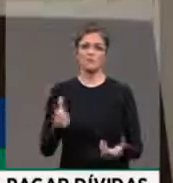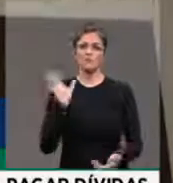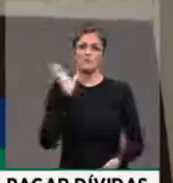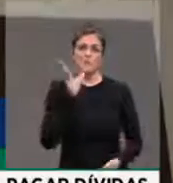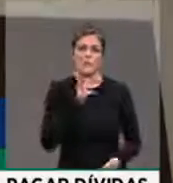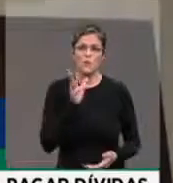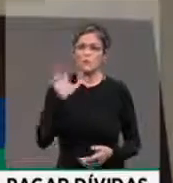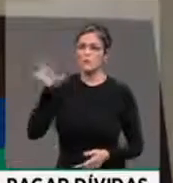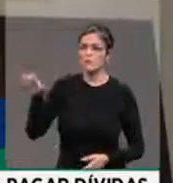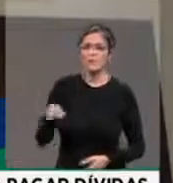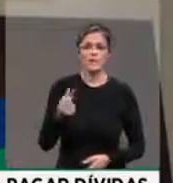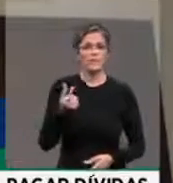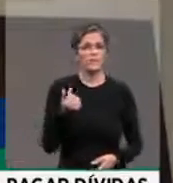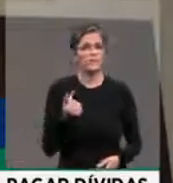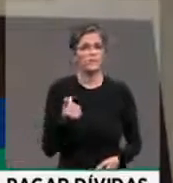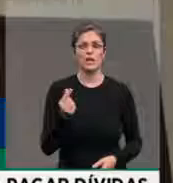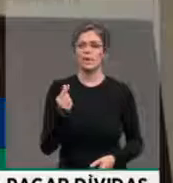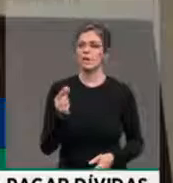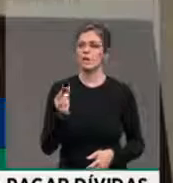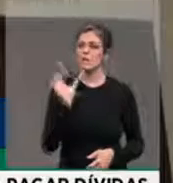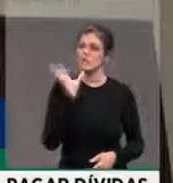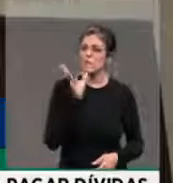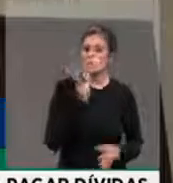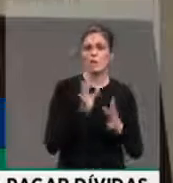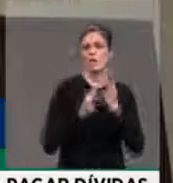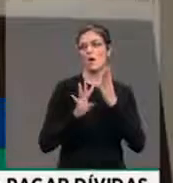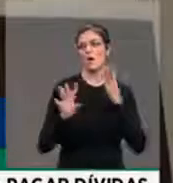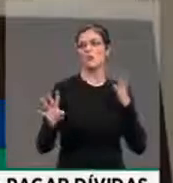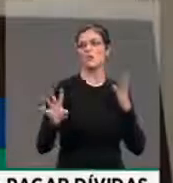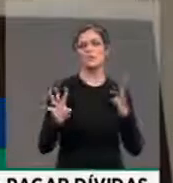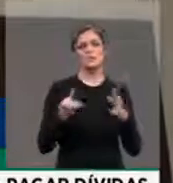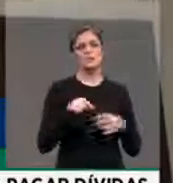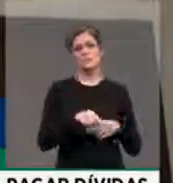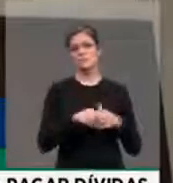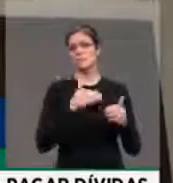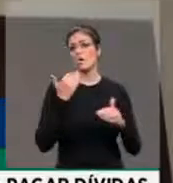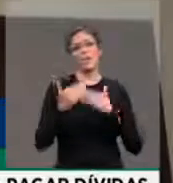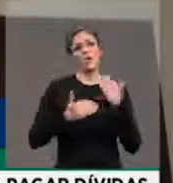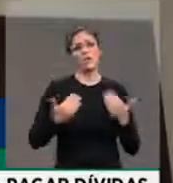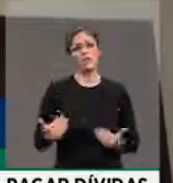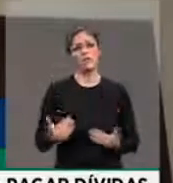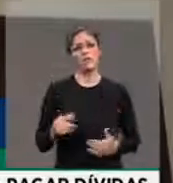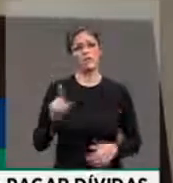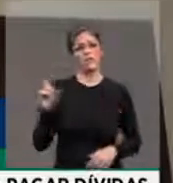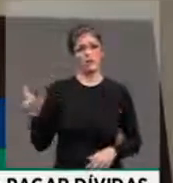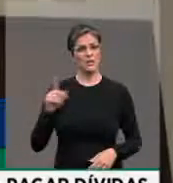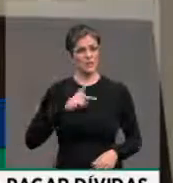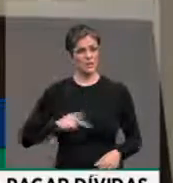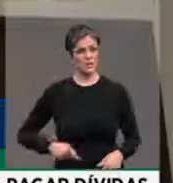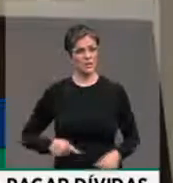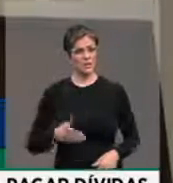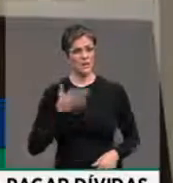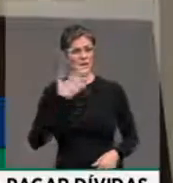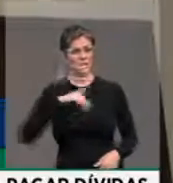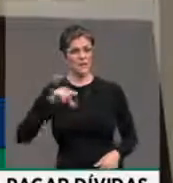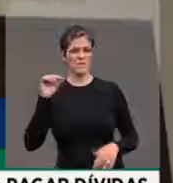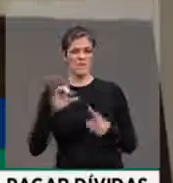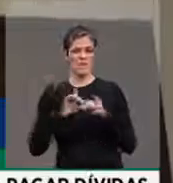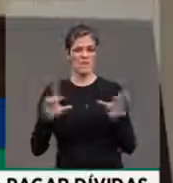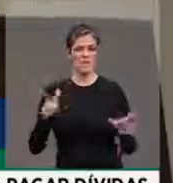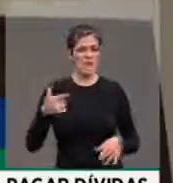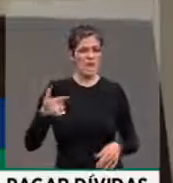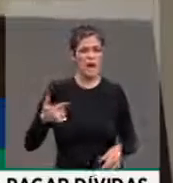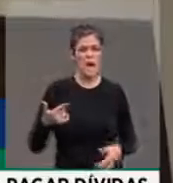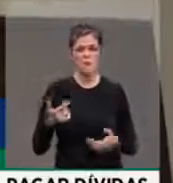a não vontade de pagar, matou pessoas. Quando a gente tem um presidente que prefere liberar armas e munições do que respirador e